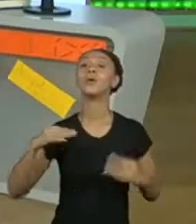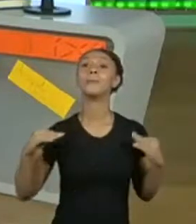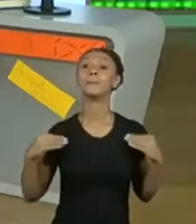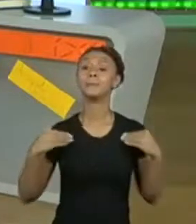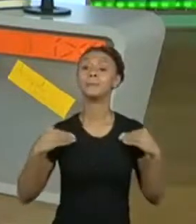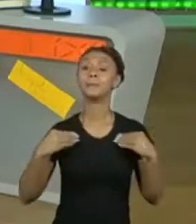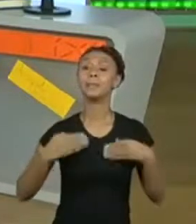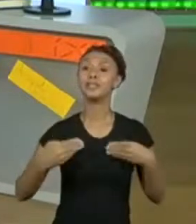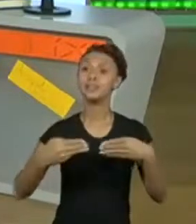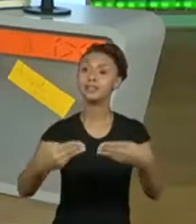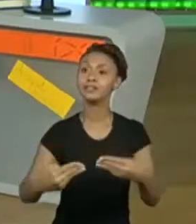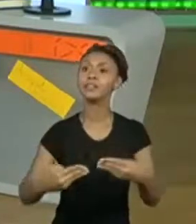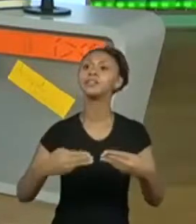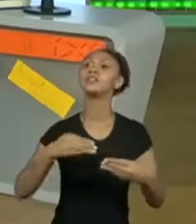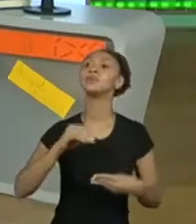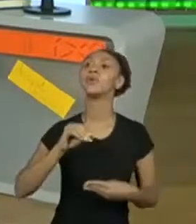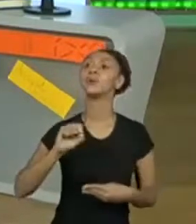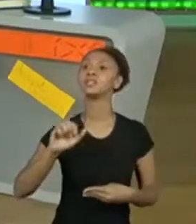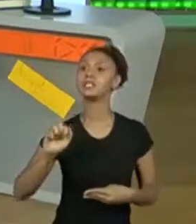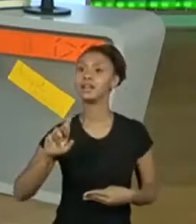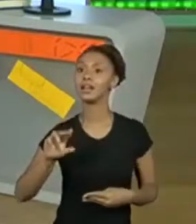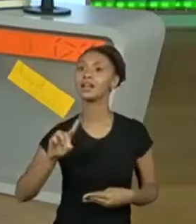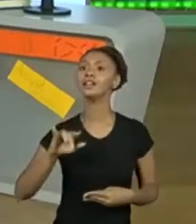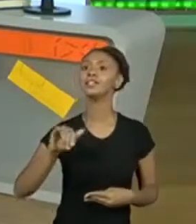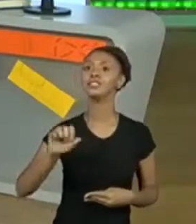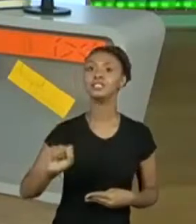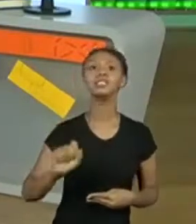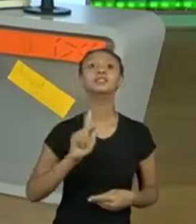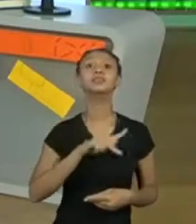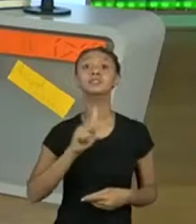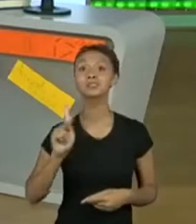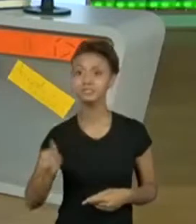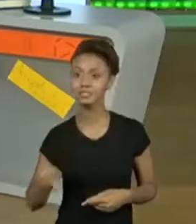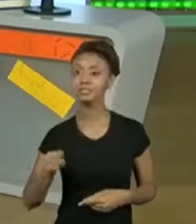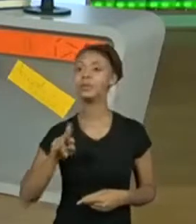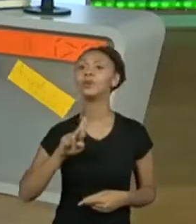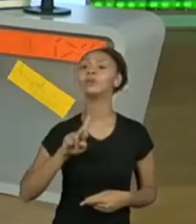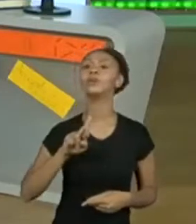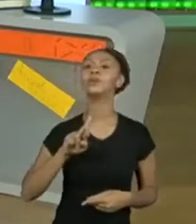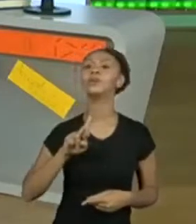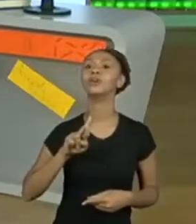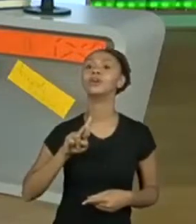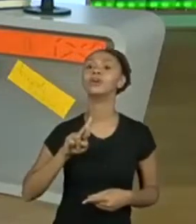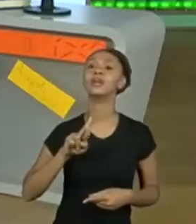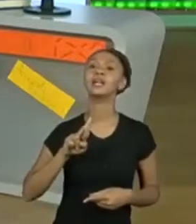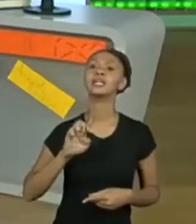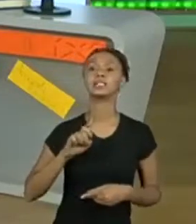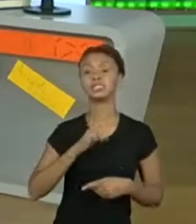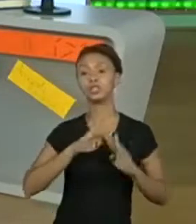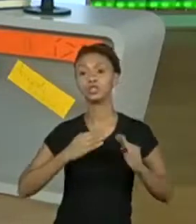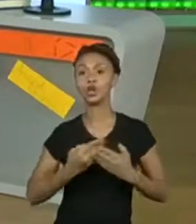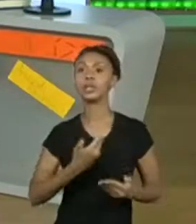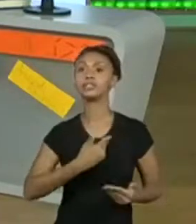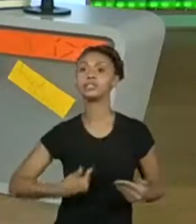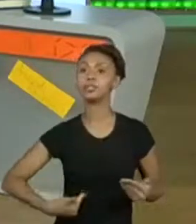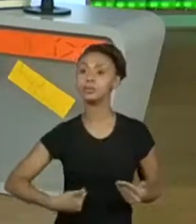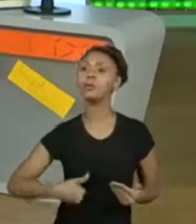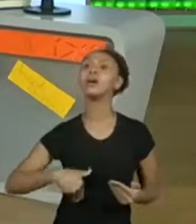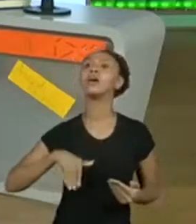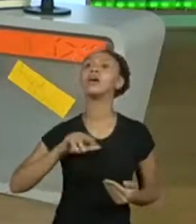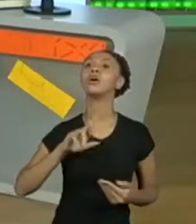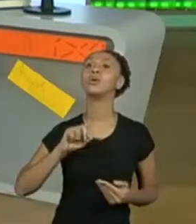e a turma do quinto ano. Professora Estadual Cronista Rubem Braga, de Itaim Paulista. Gente,